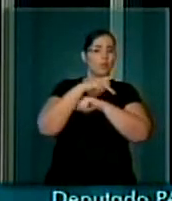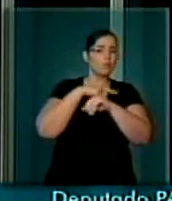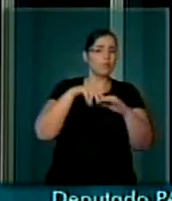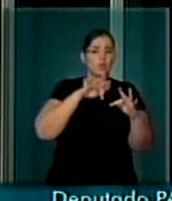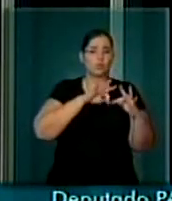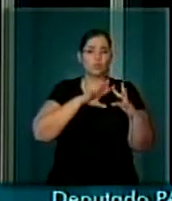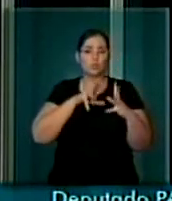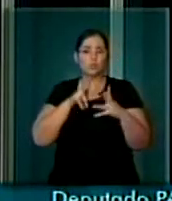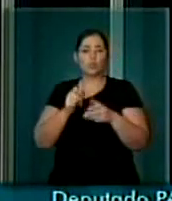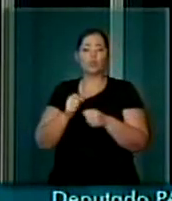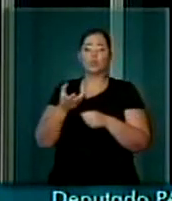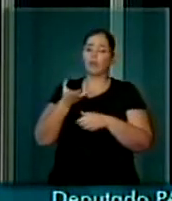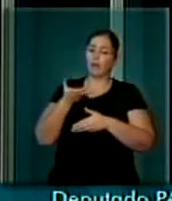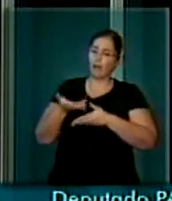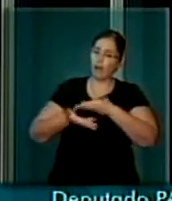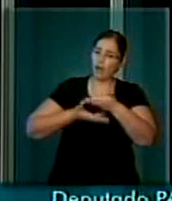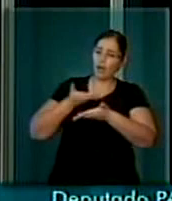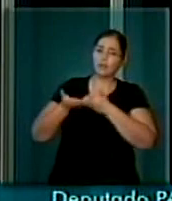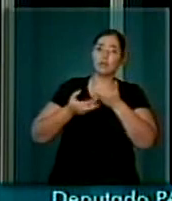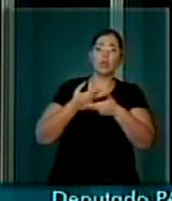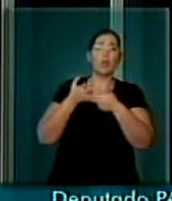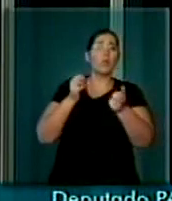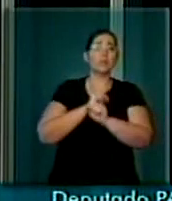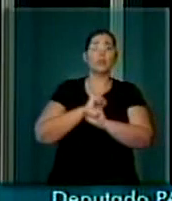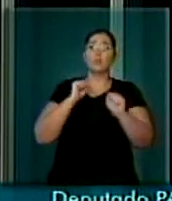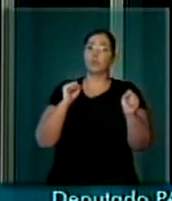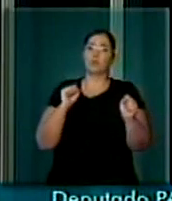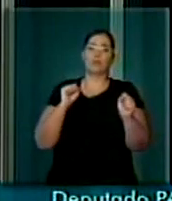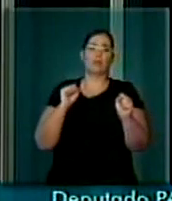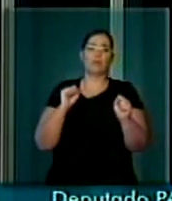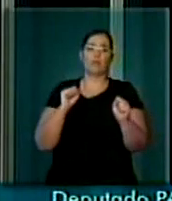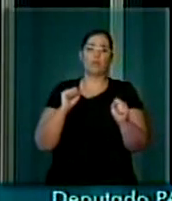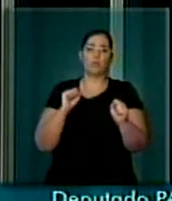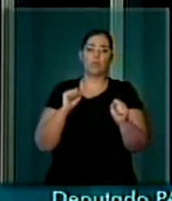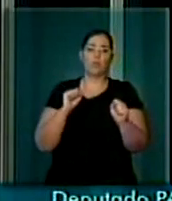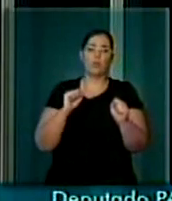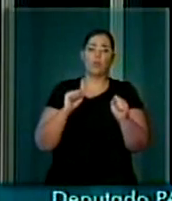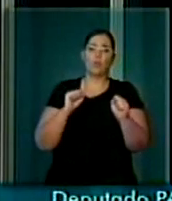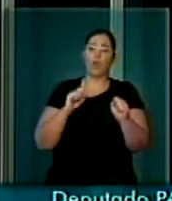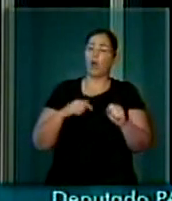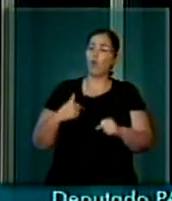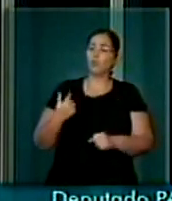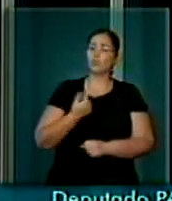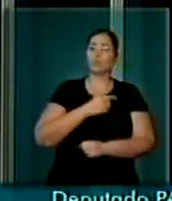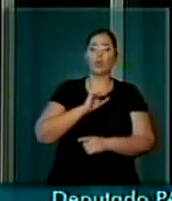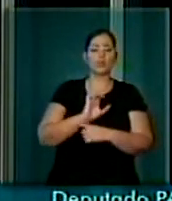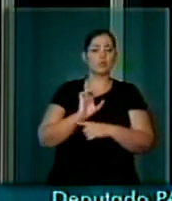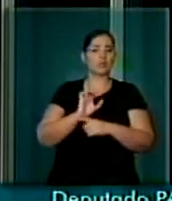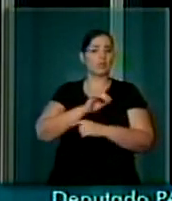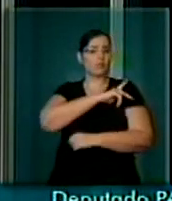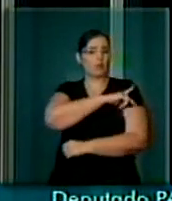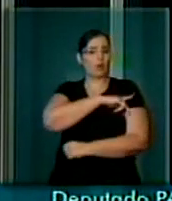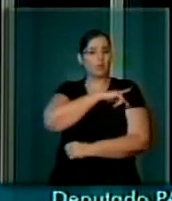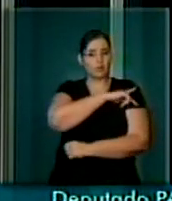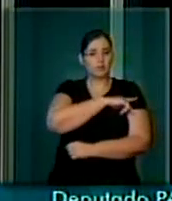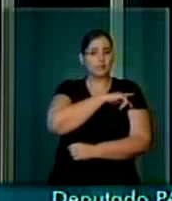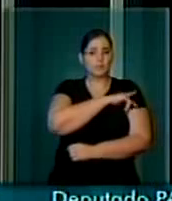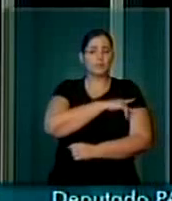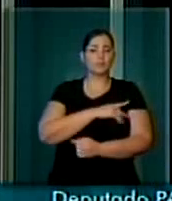em atender o impossível ao nosso querido Estado, do Piauí.